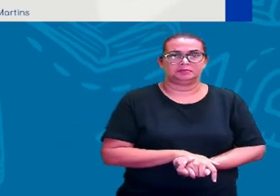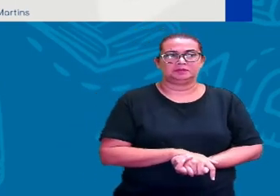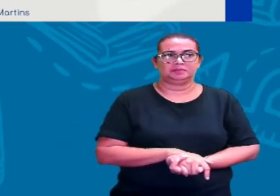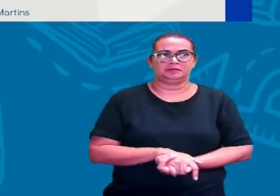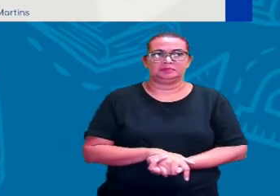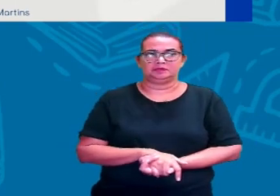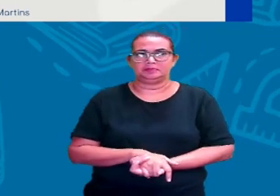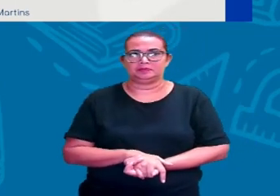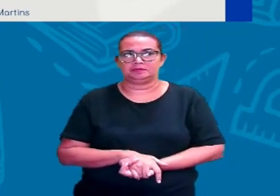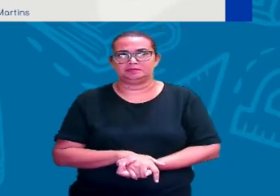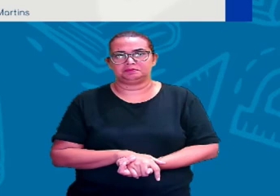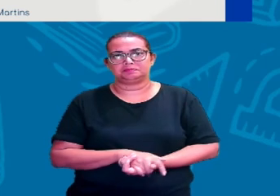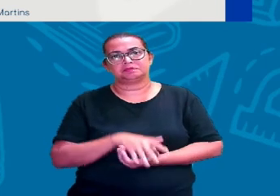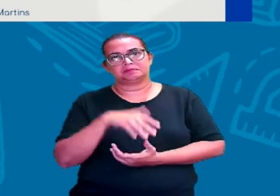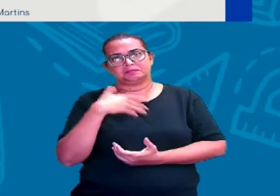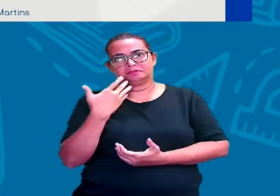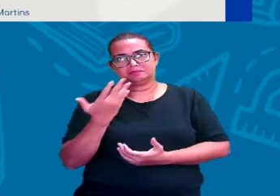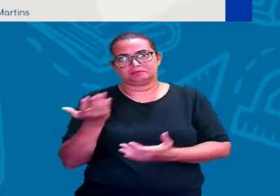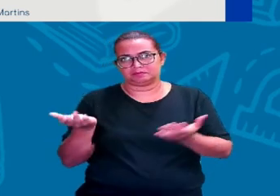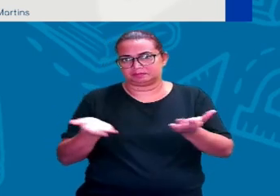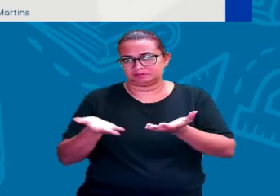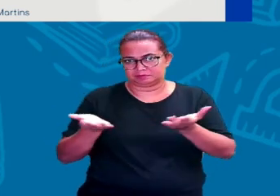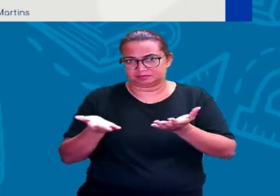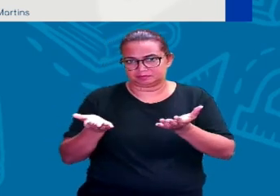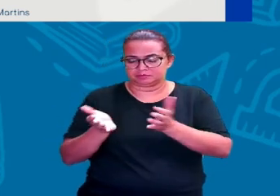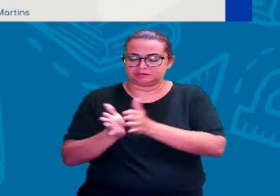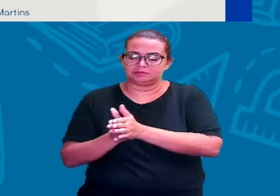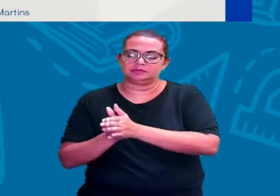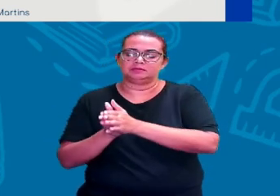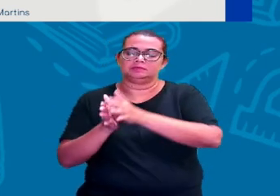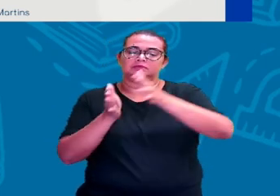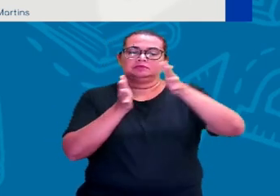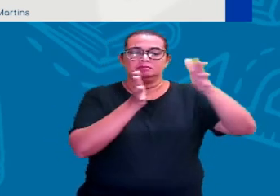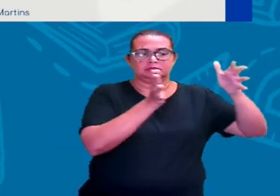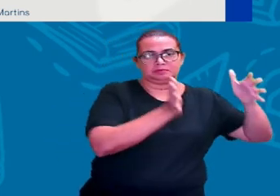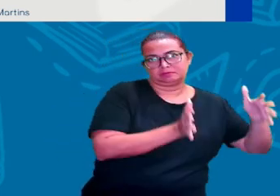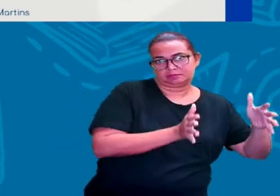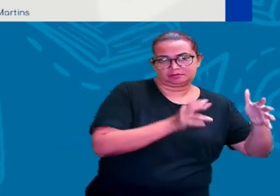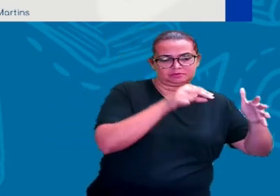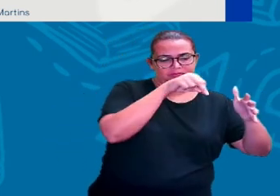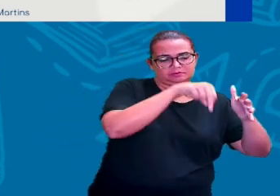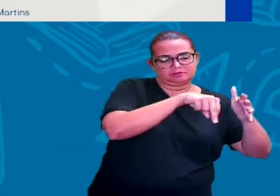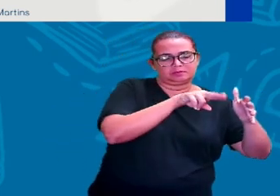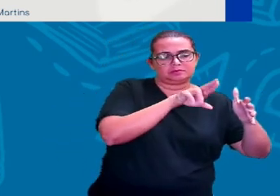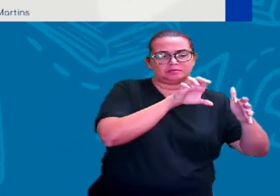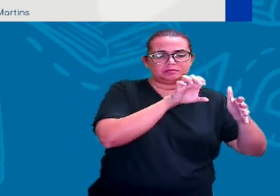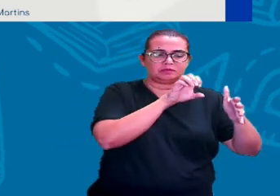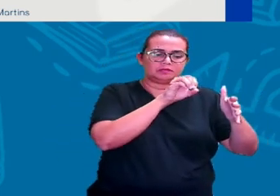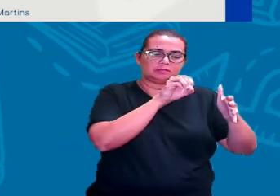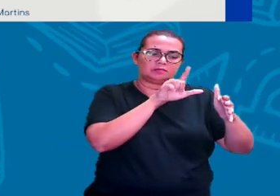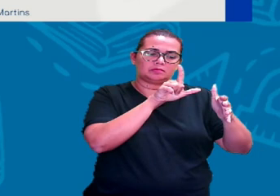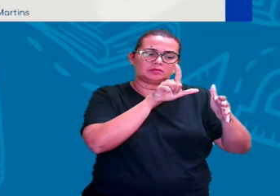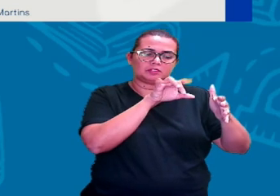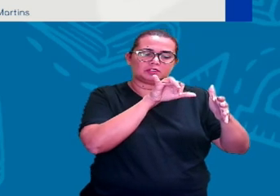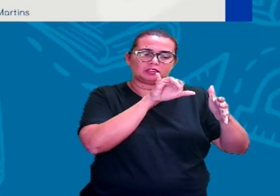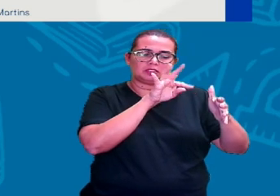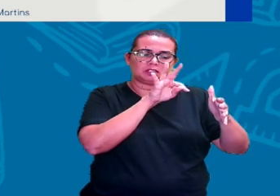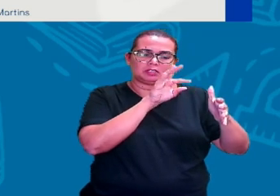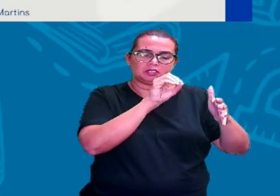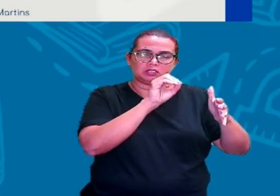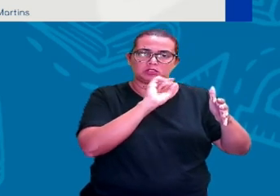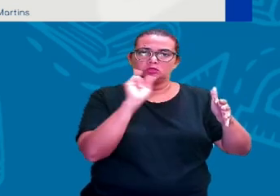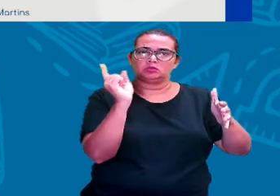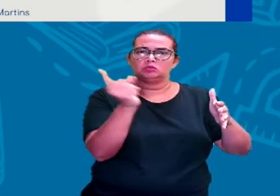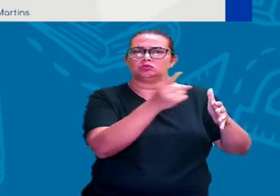Então, agora a gente vai para o período Neolítico, né? O período Neolítico é o período conhecido como a Idade da